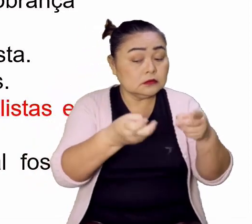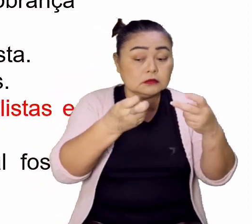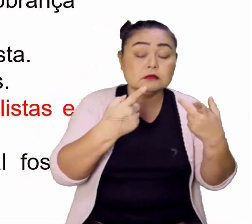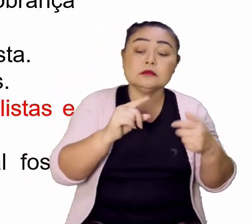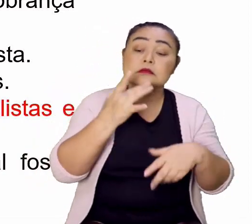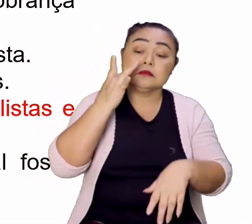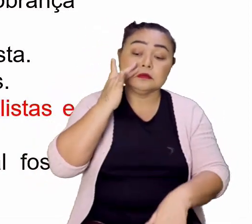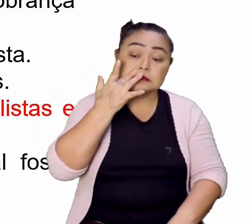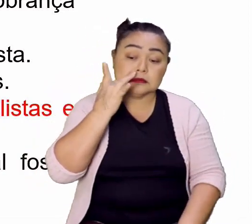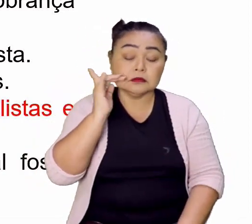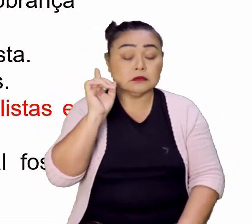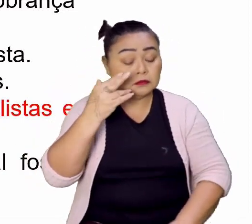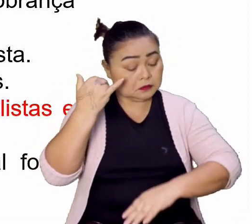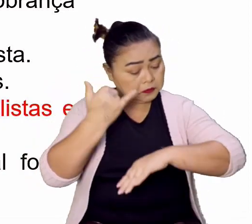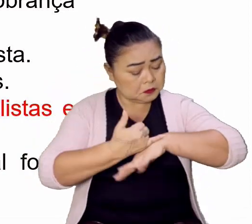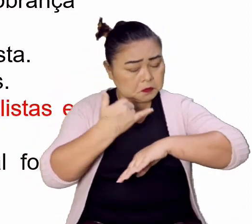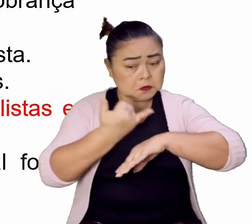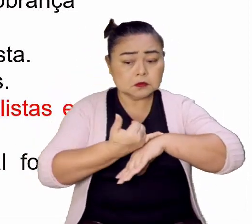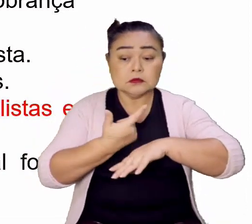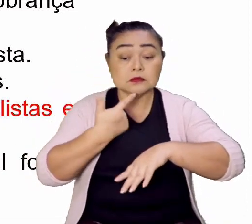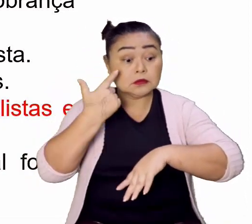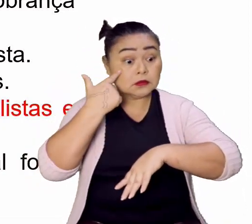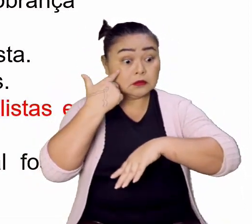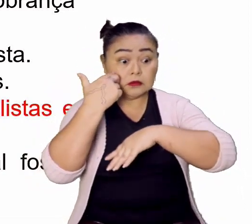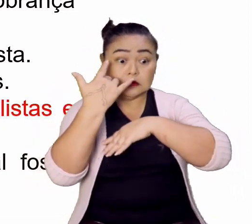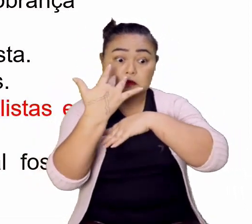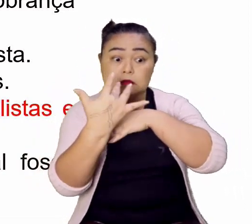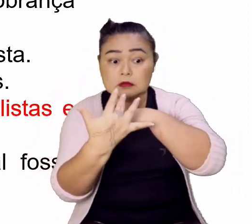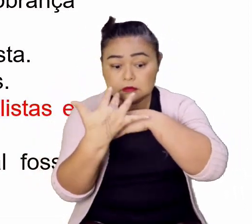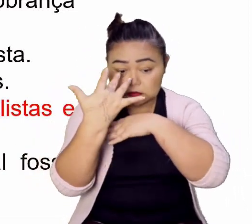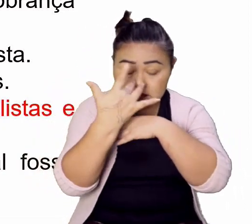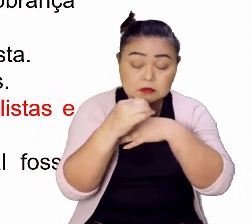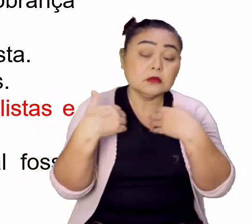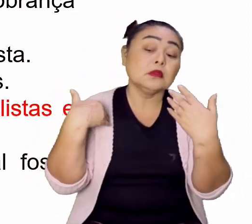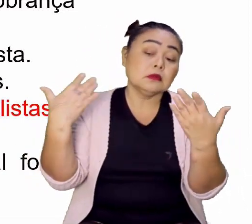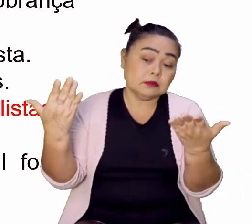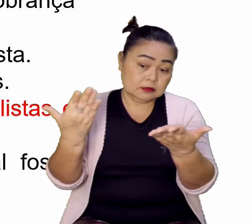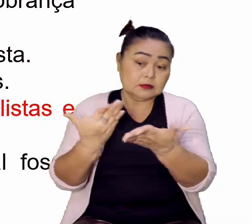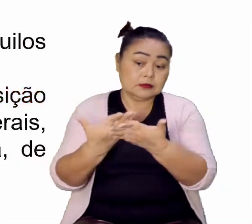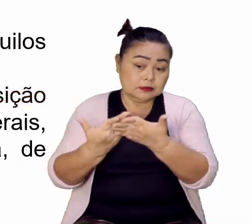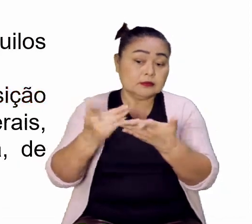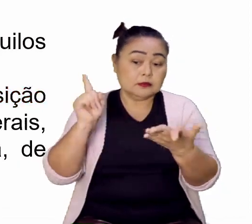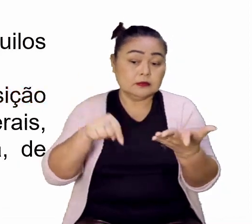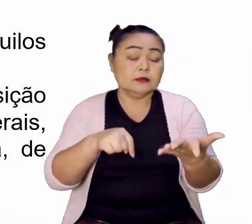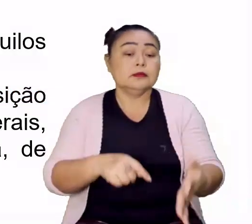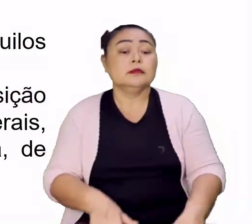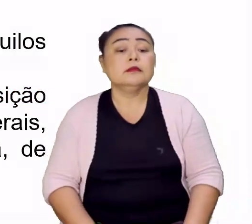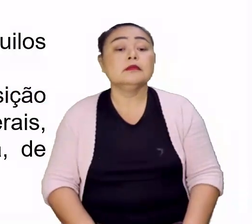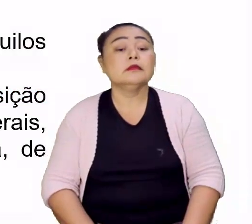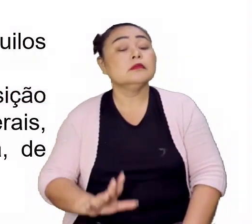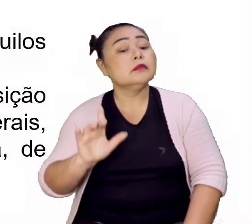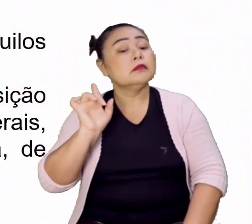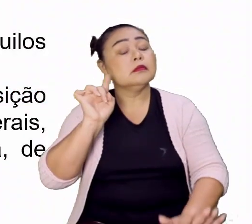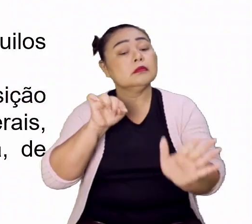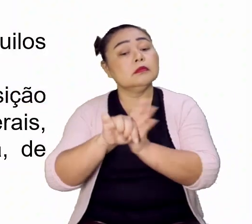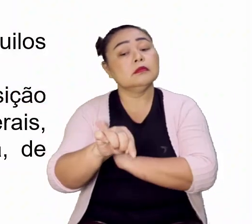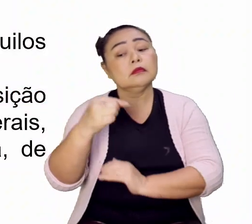era um metal muito comissado naquela época, como até hoje é comissado. Próxima questão.